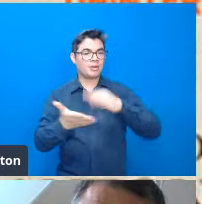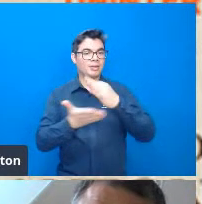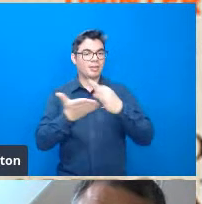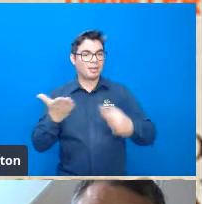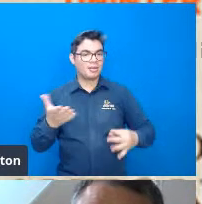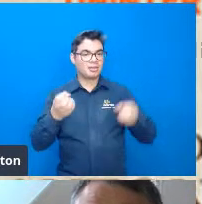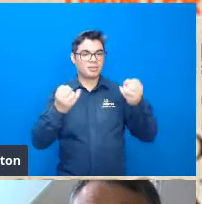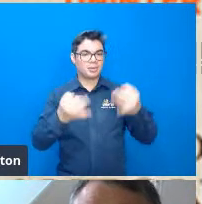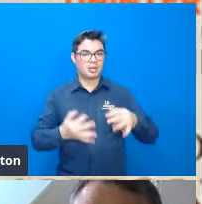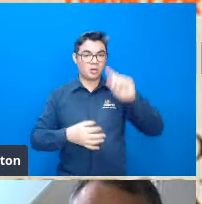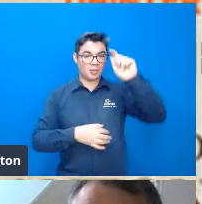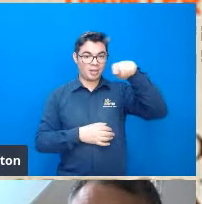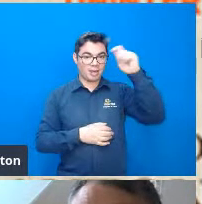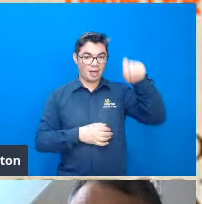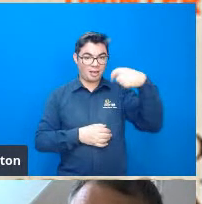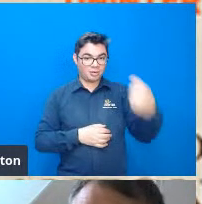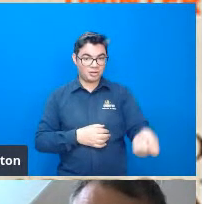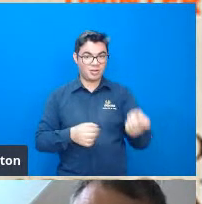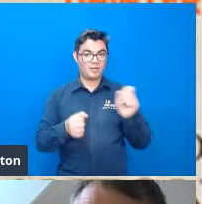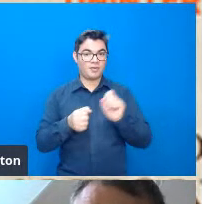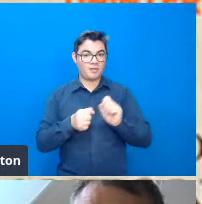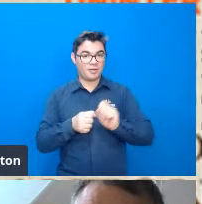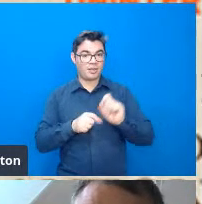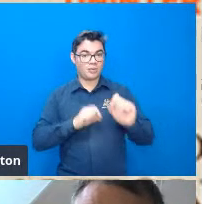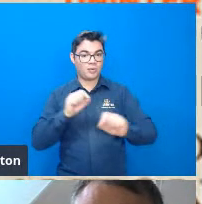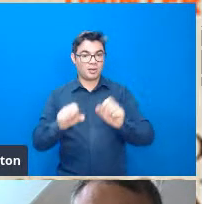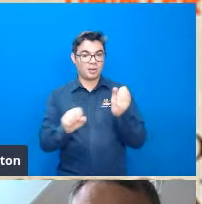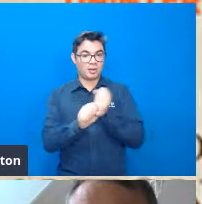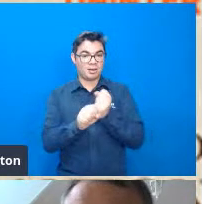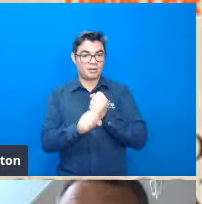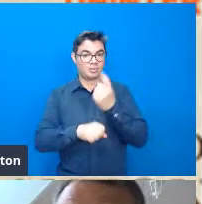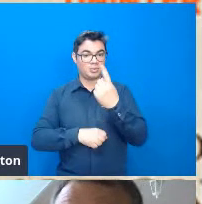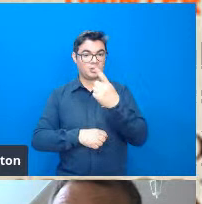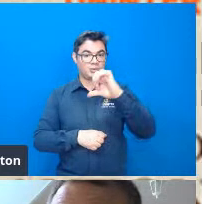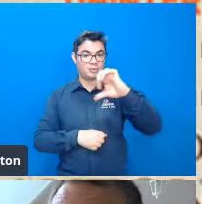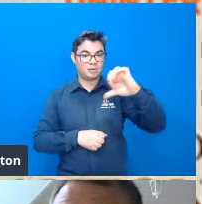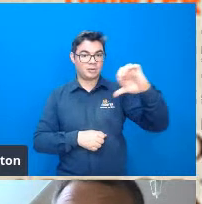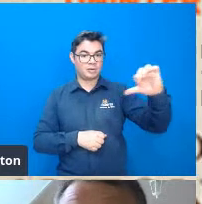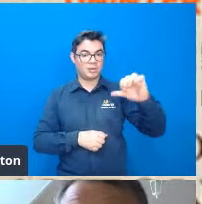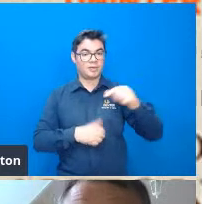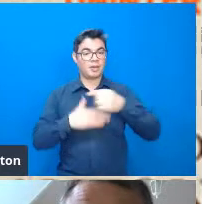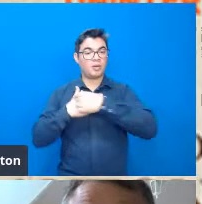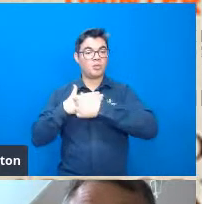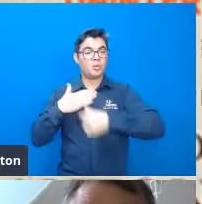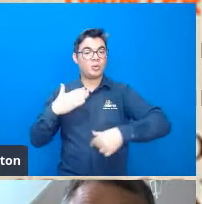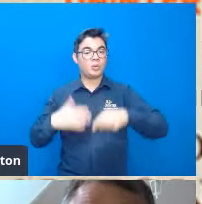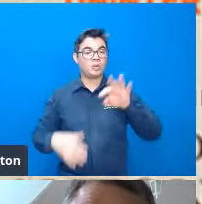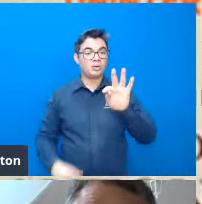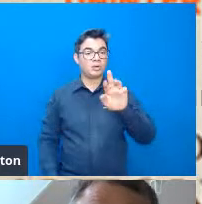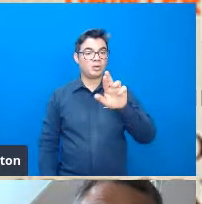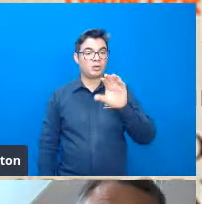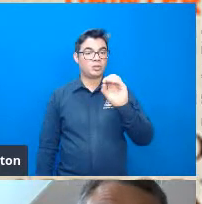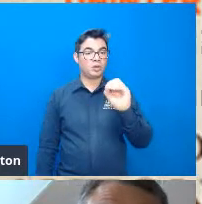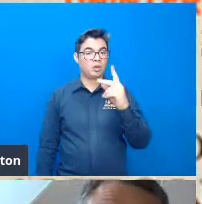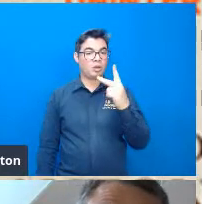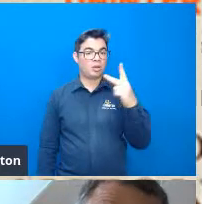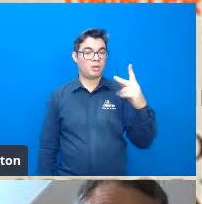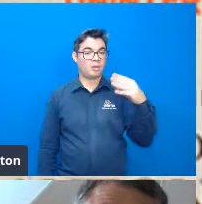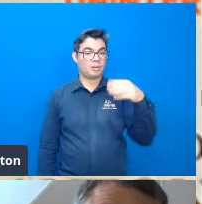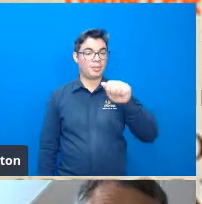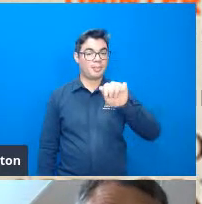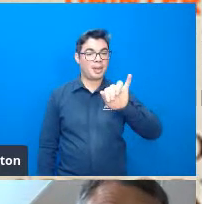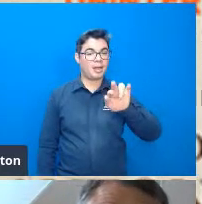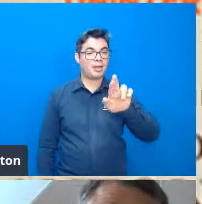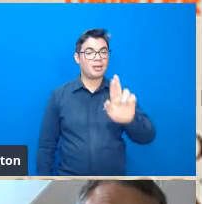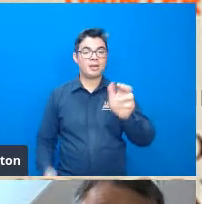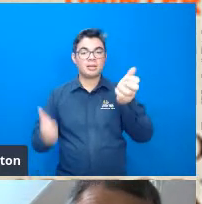de homenagem que foi feito a ele nesse mesmo ano do seu falecimento pelo seu colega o Helmut Tropmayer então ele